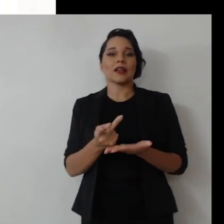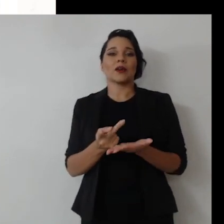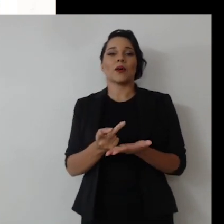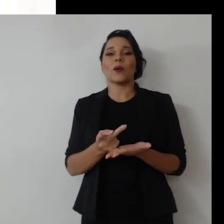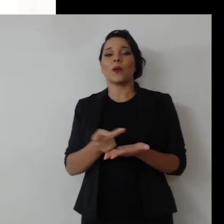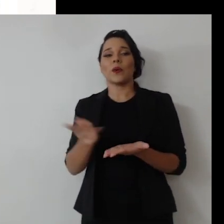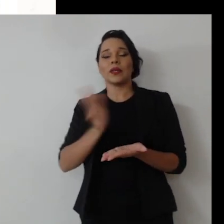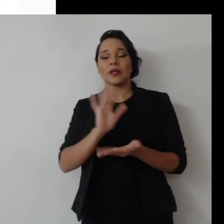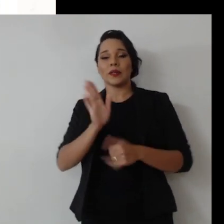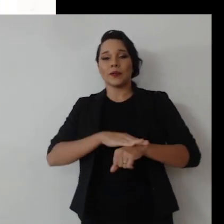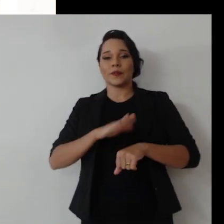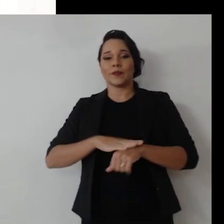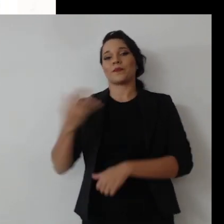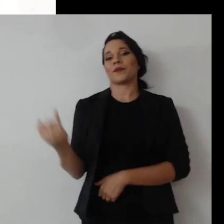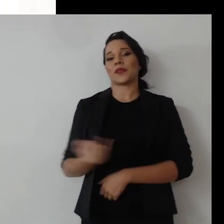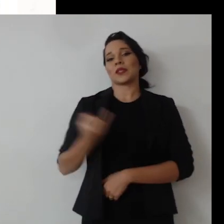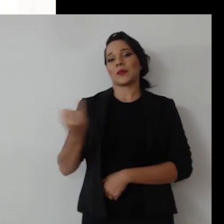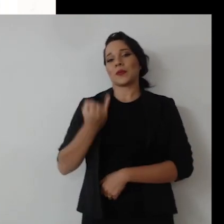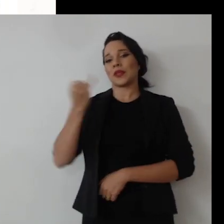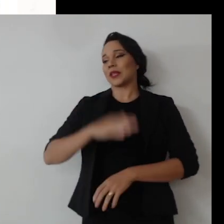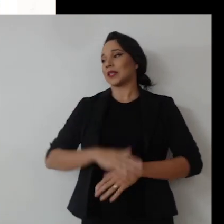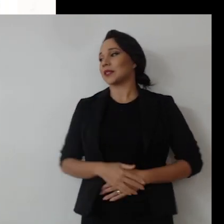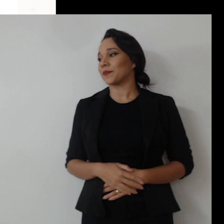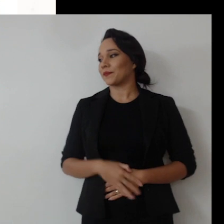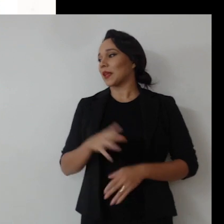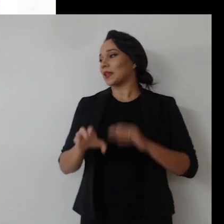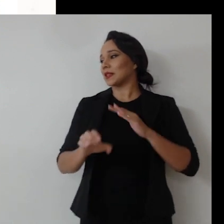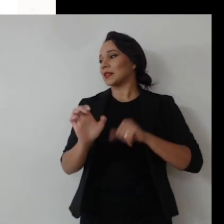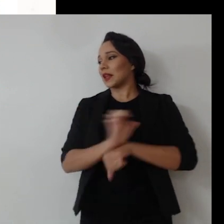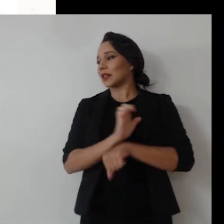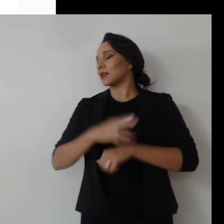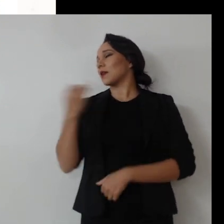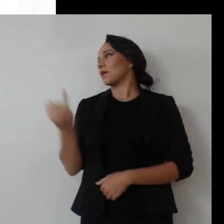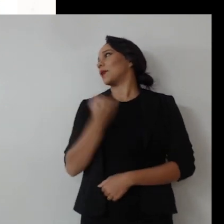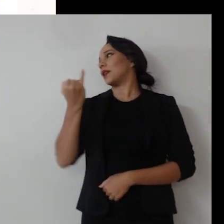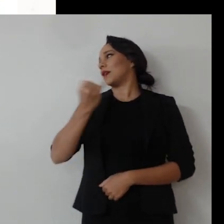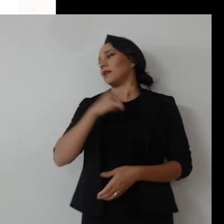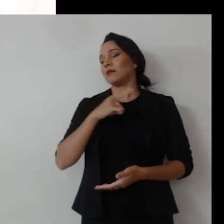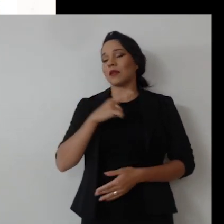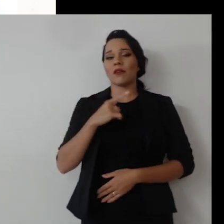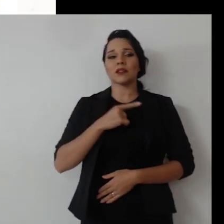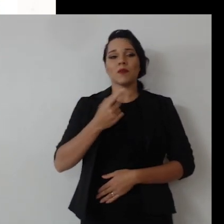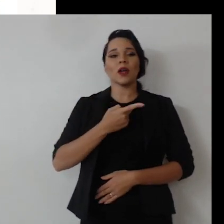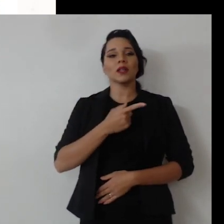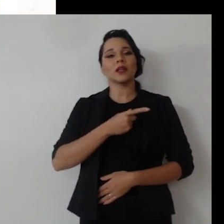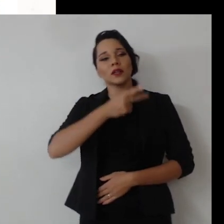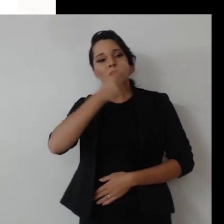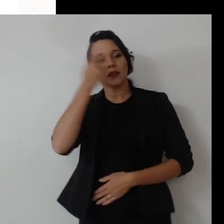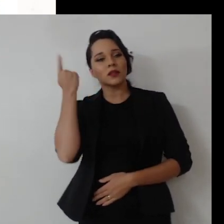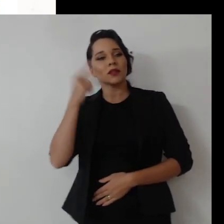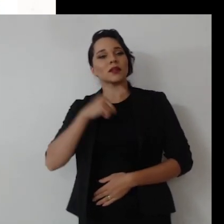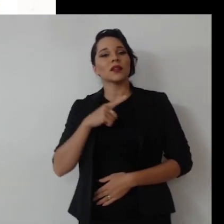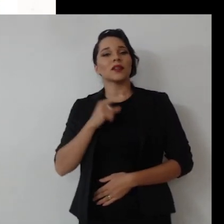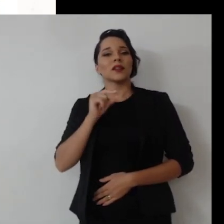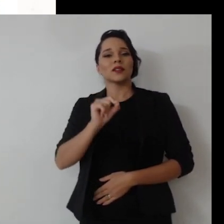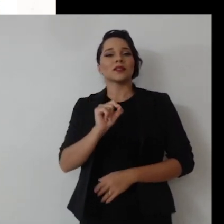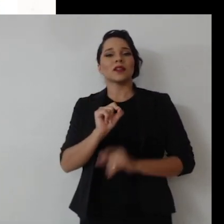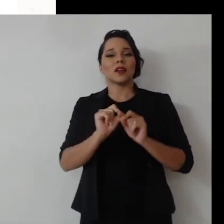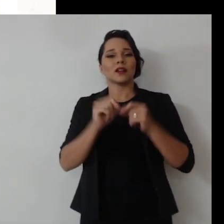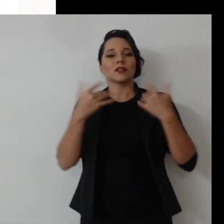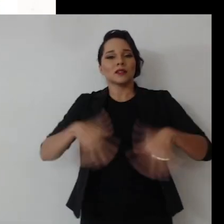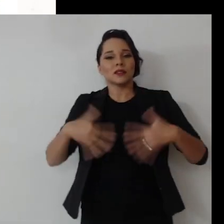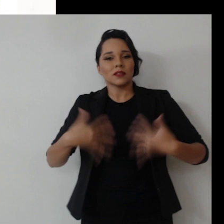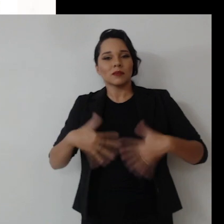momentos importantes, instrumentos importantes e programas importantes. Eu trago aqui só a 3P